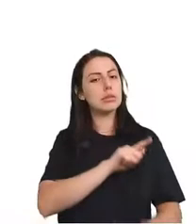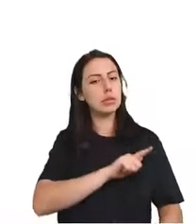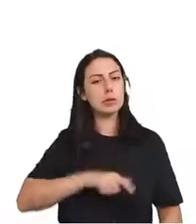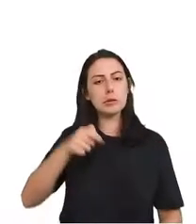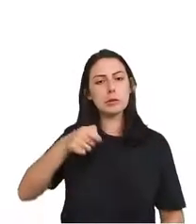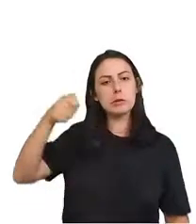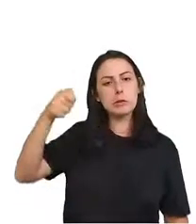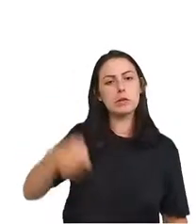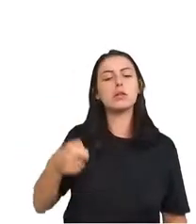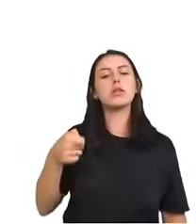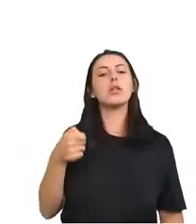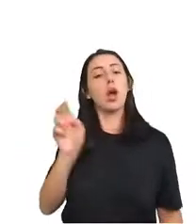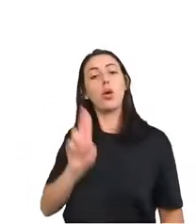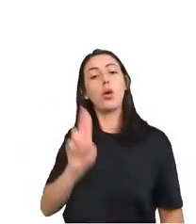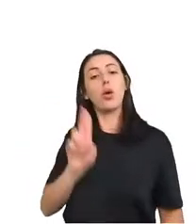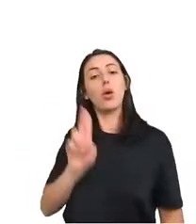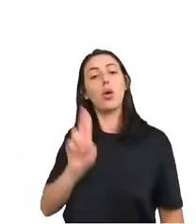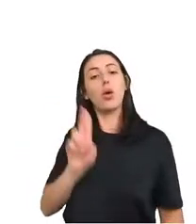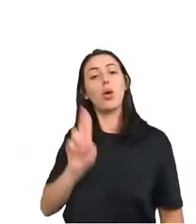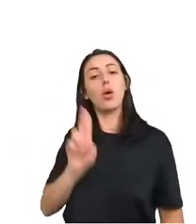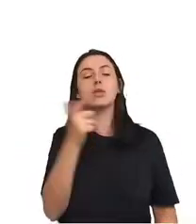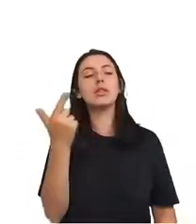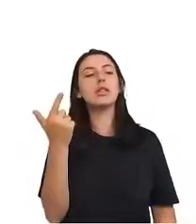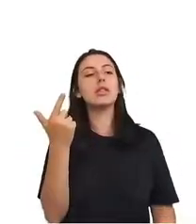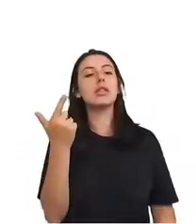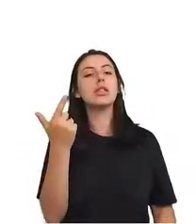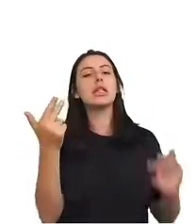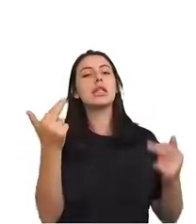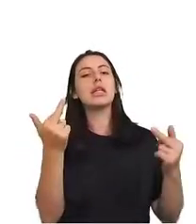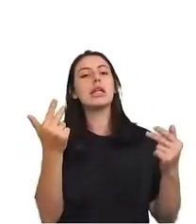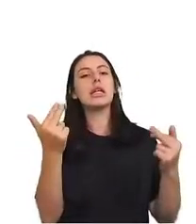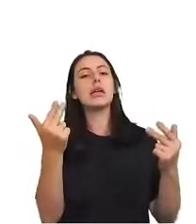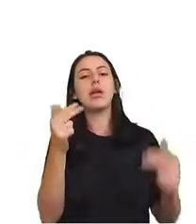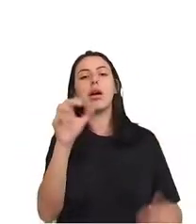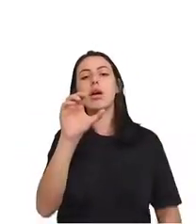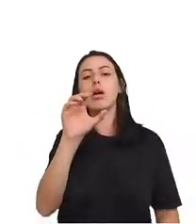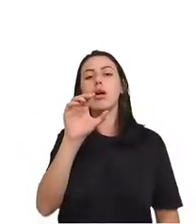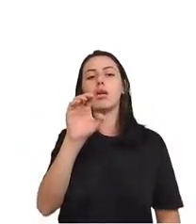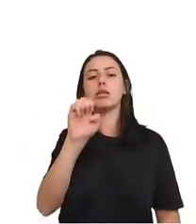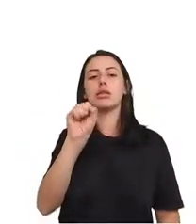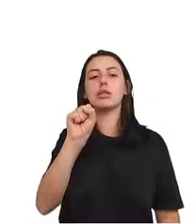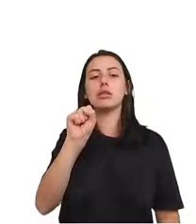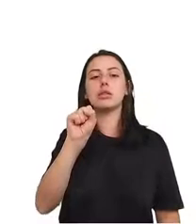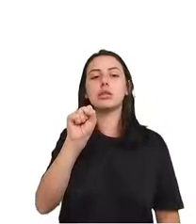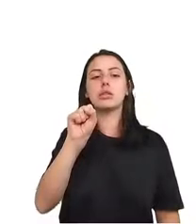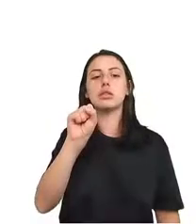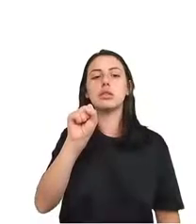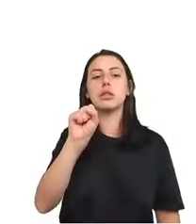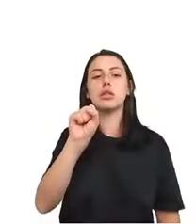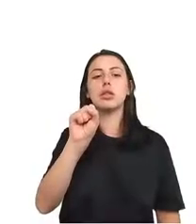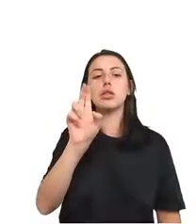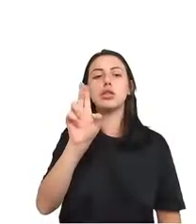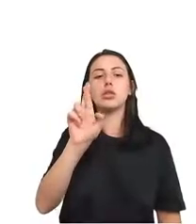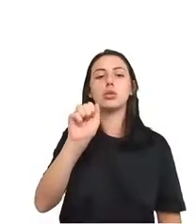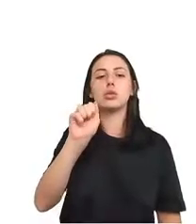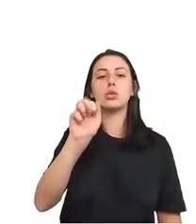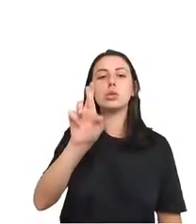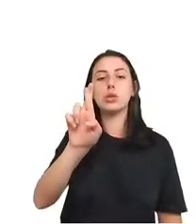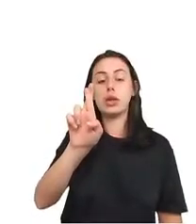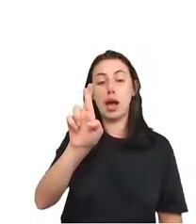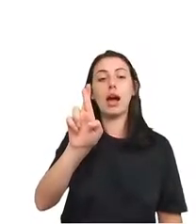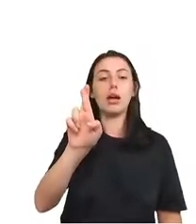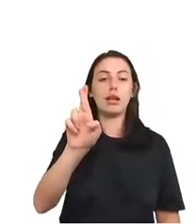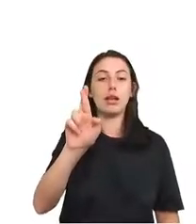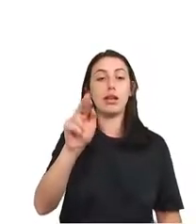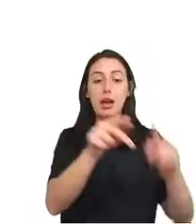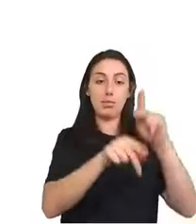censo e para censurar a população também. É crucial que também usemos mais, tanto para nossos fins, no sentido de